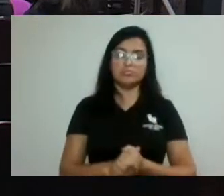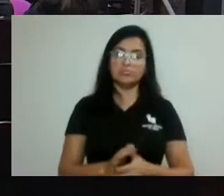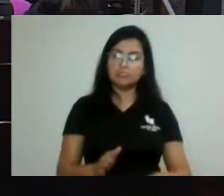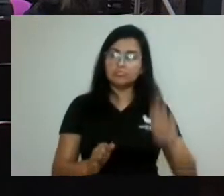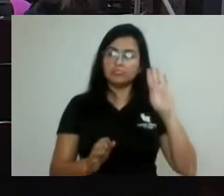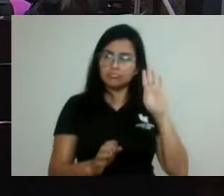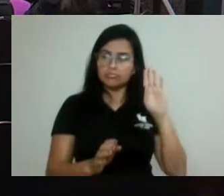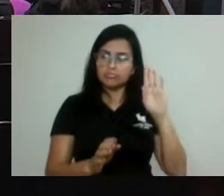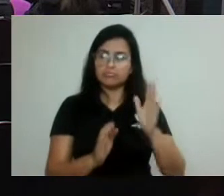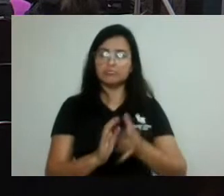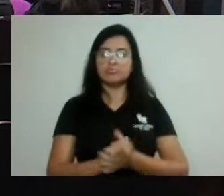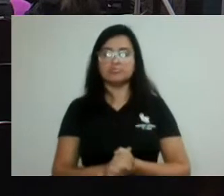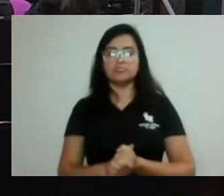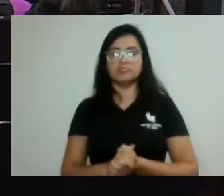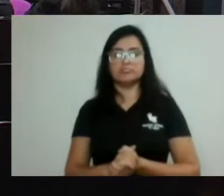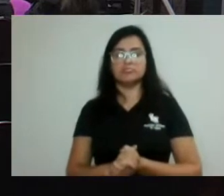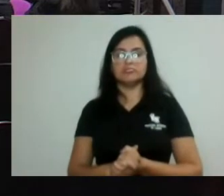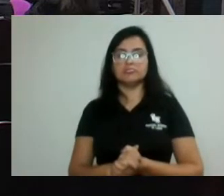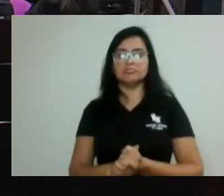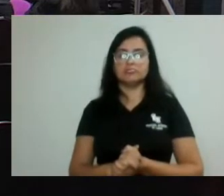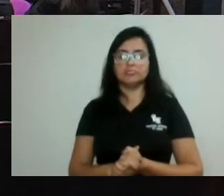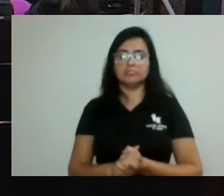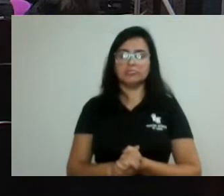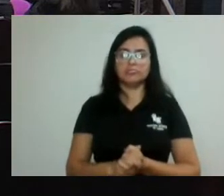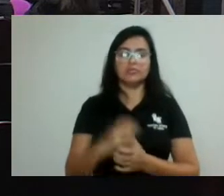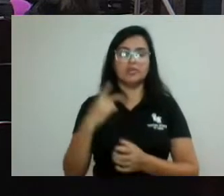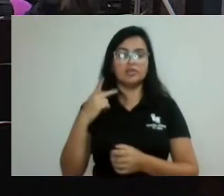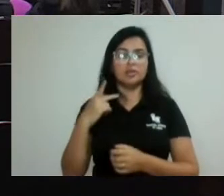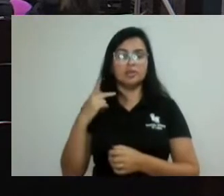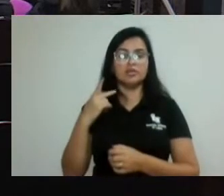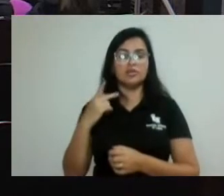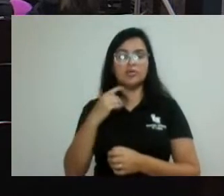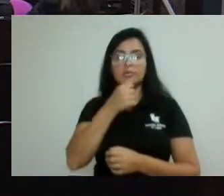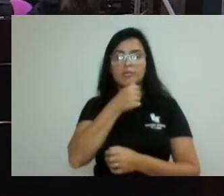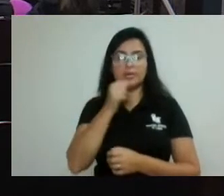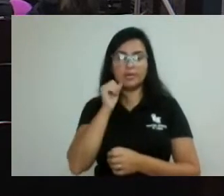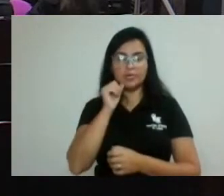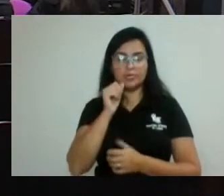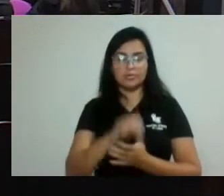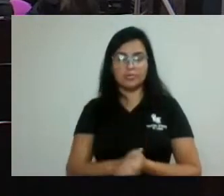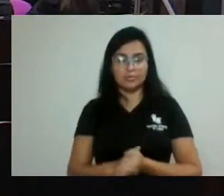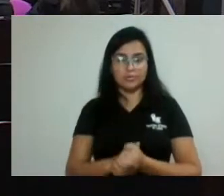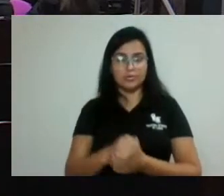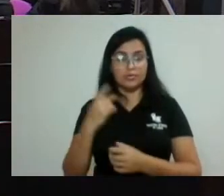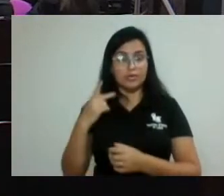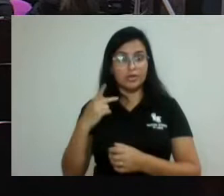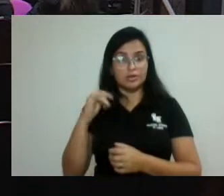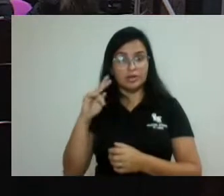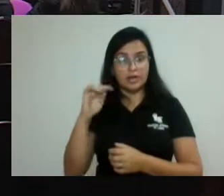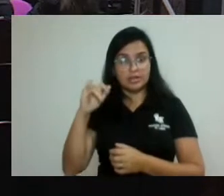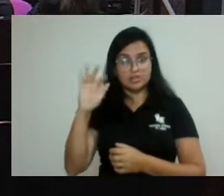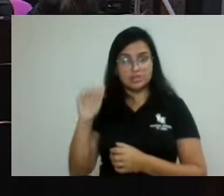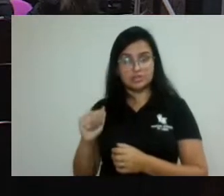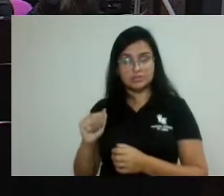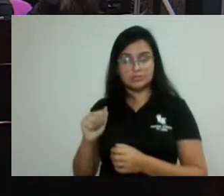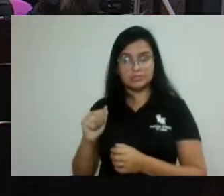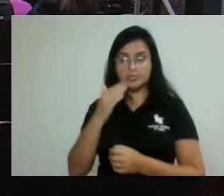Pela ordem, vereador Melo. Pela ordem, presidente. Pela ordem, Cátia, presidente. a sua palavra. A palavra, Vossa Excelência.